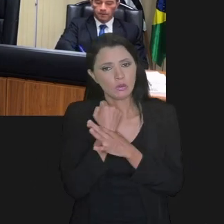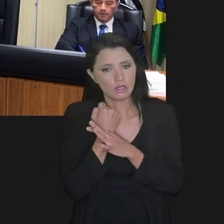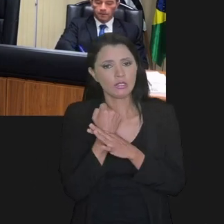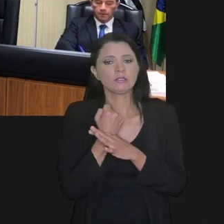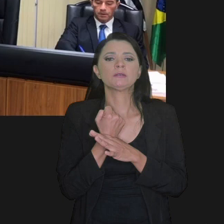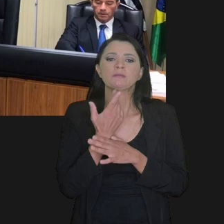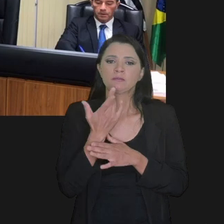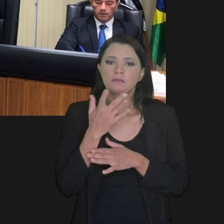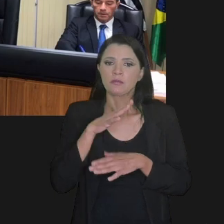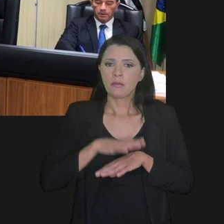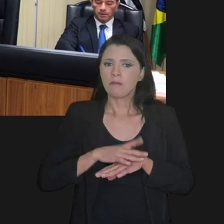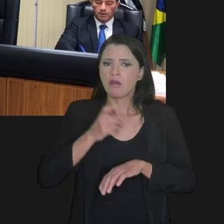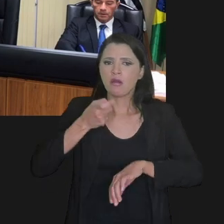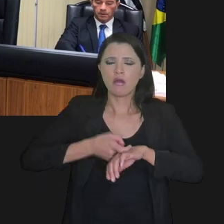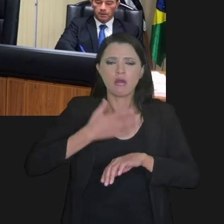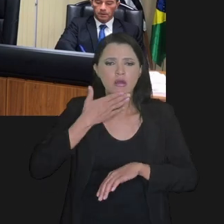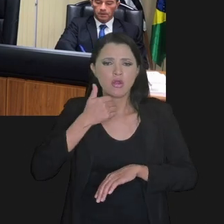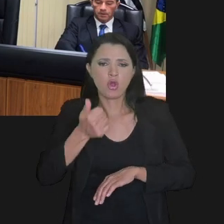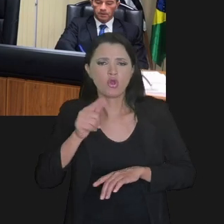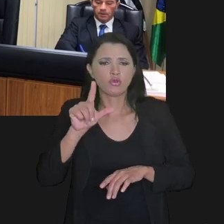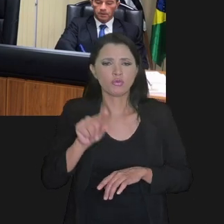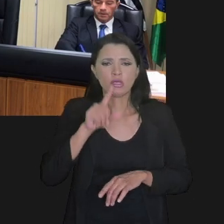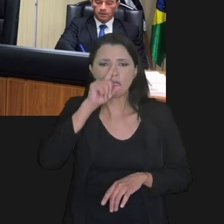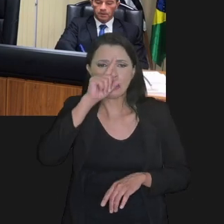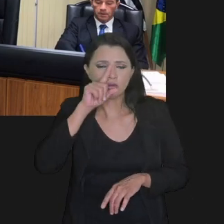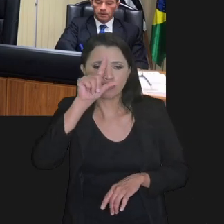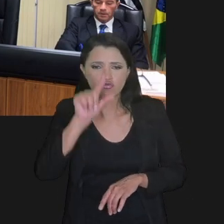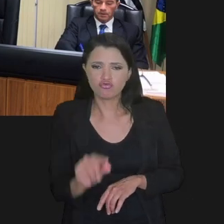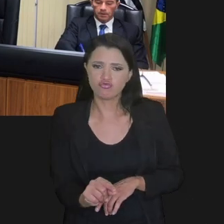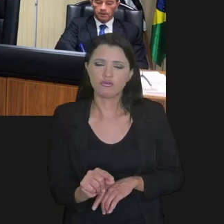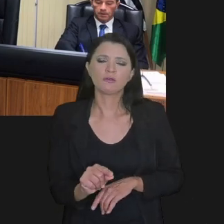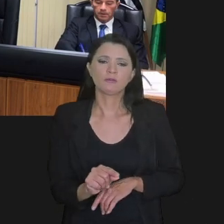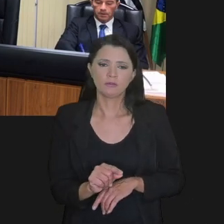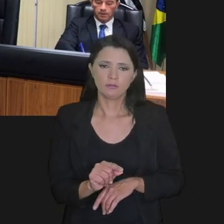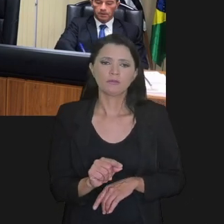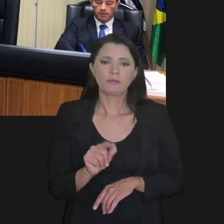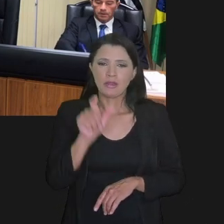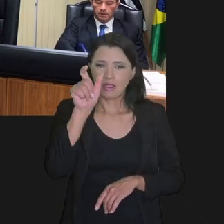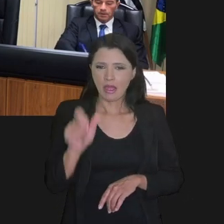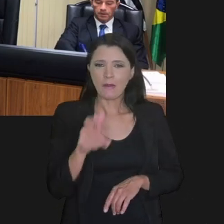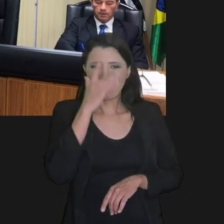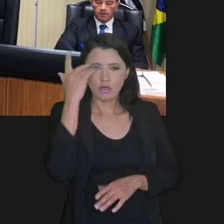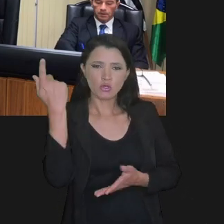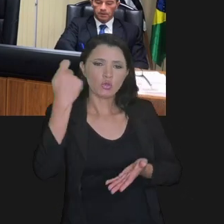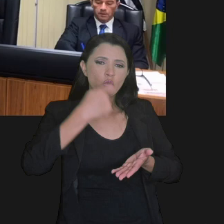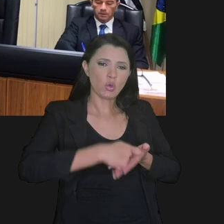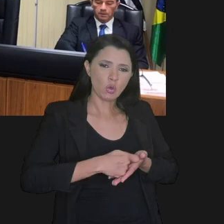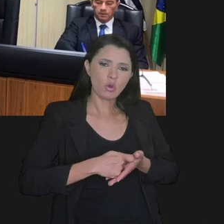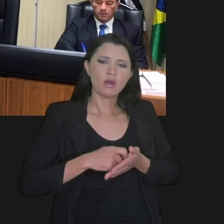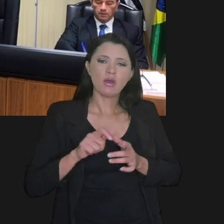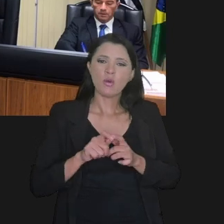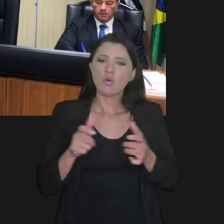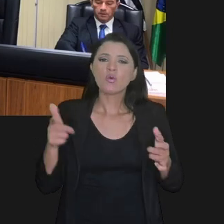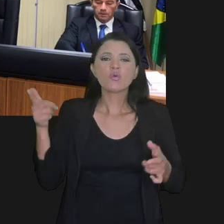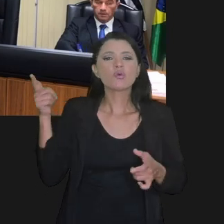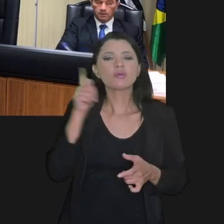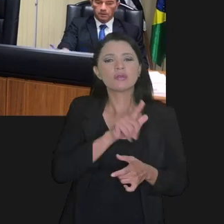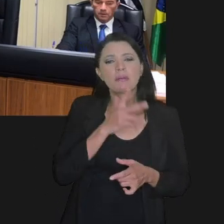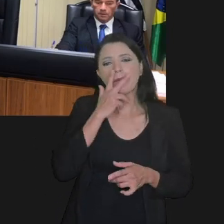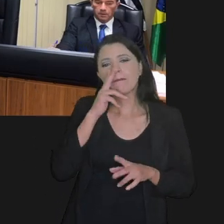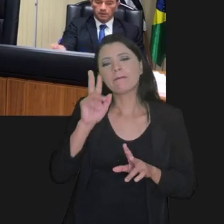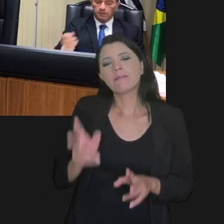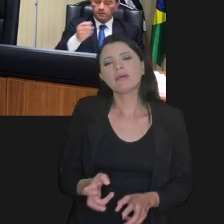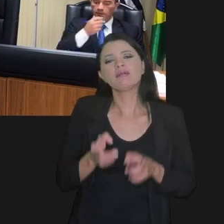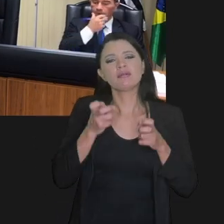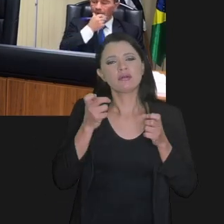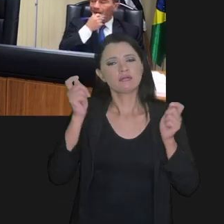Segundo, segurança, garantias mais sólidas, diminuição de risco. Para o contribuinte, o